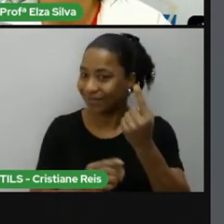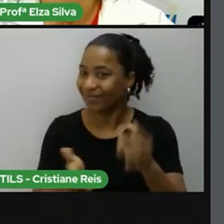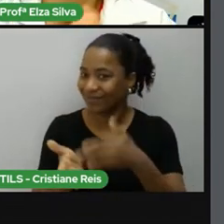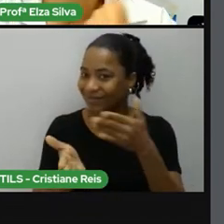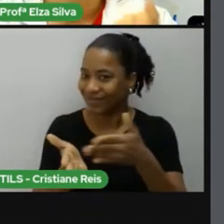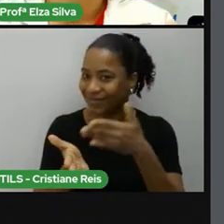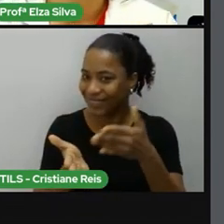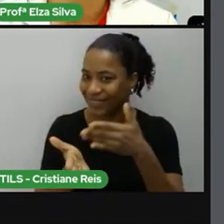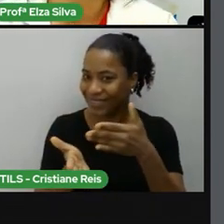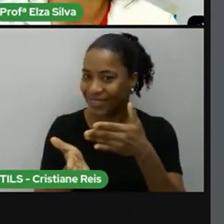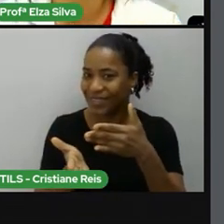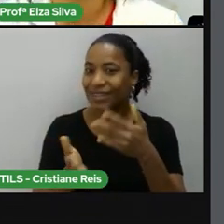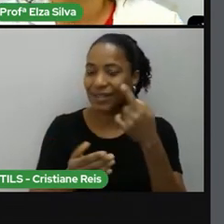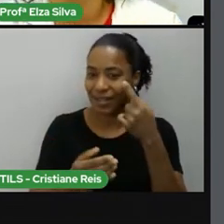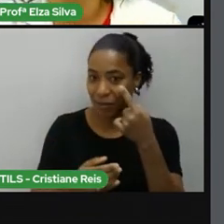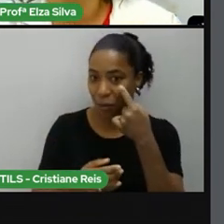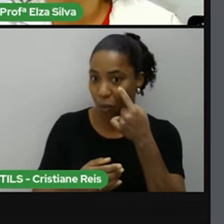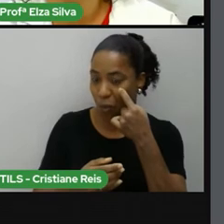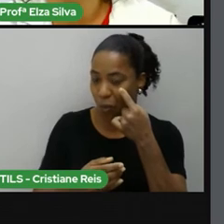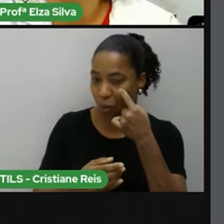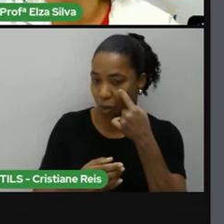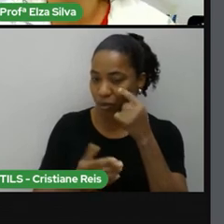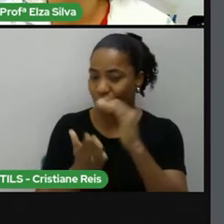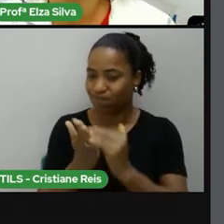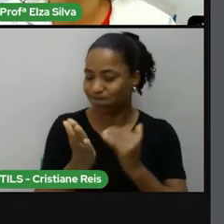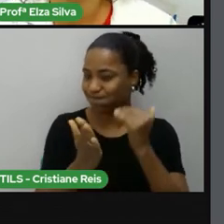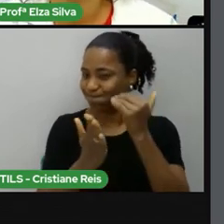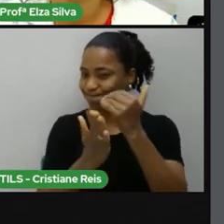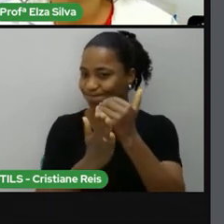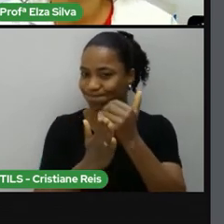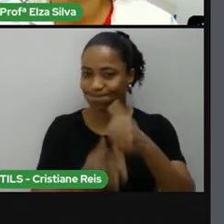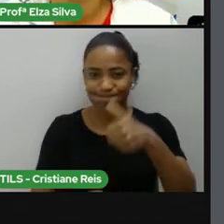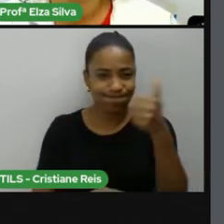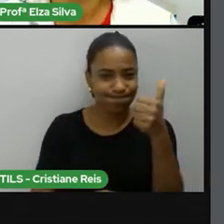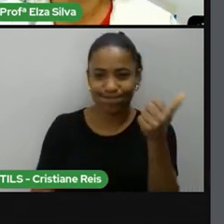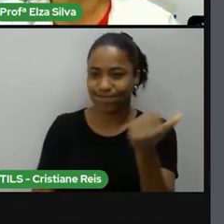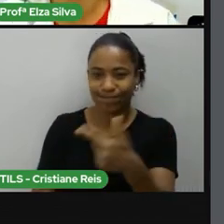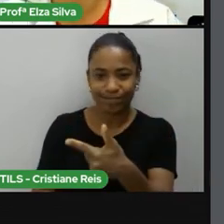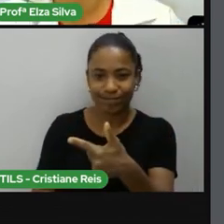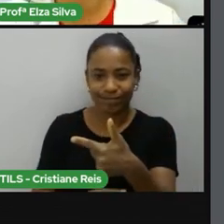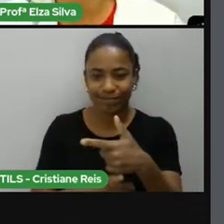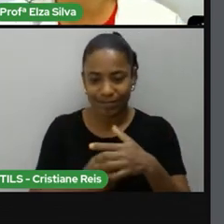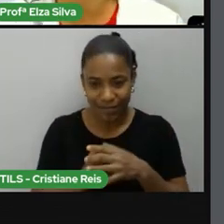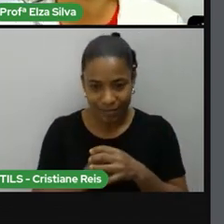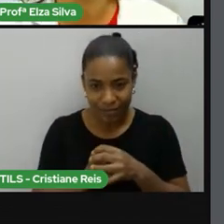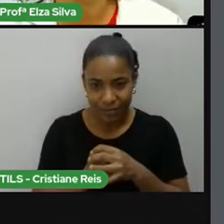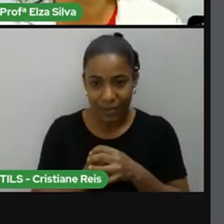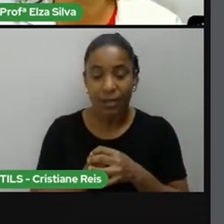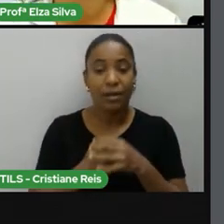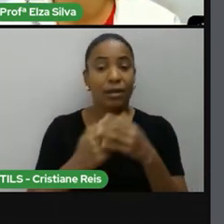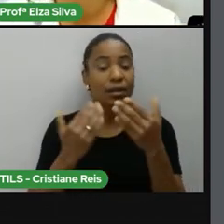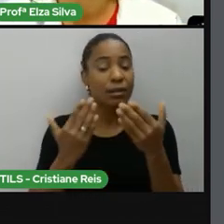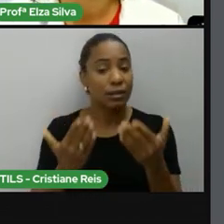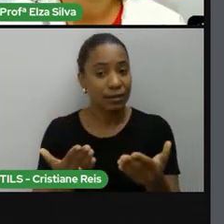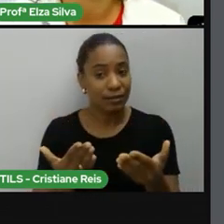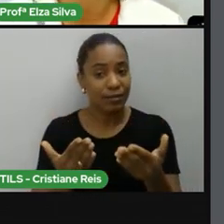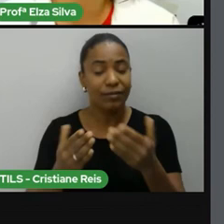The Bluest Eye O Olho Mais Azul e a partir dessas leituras